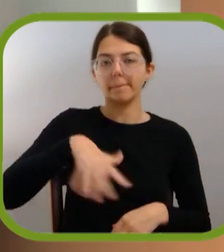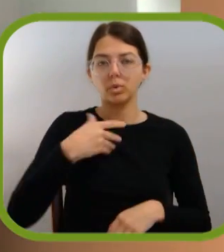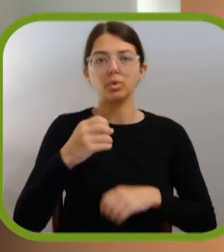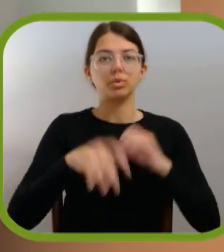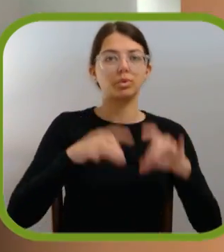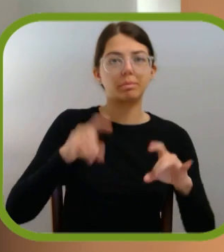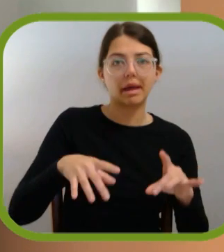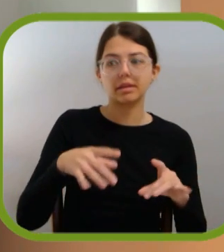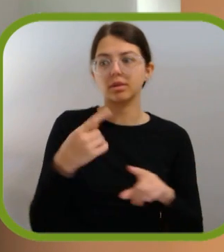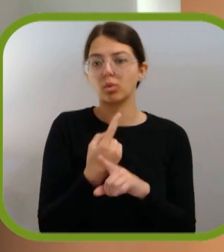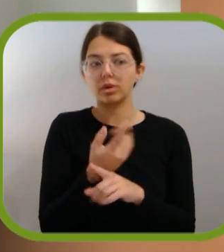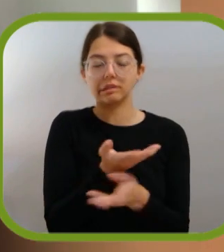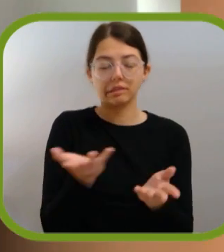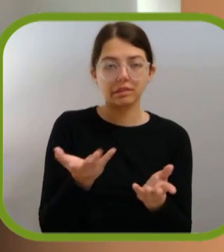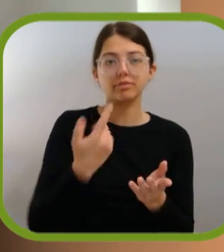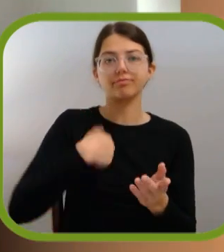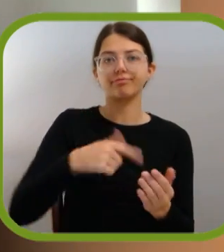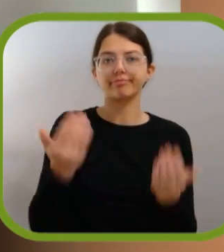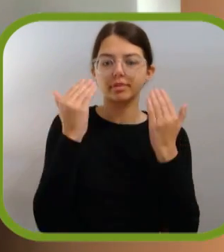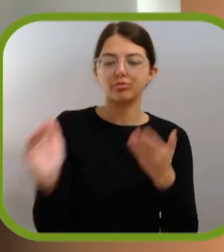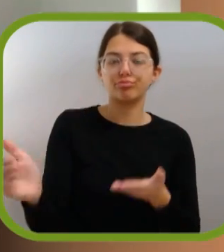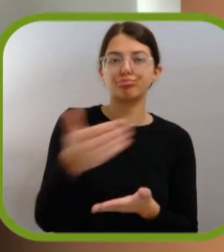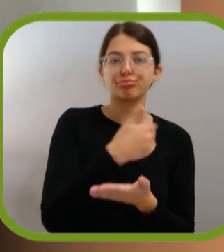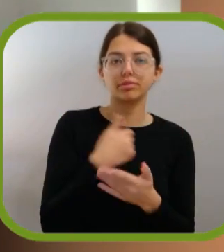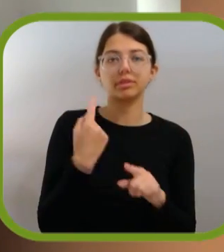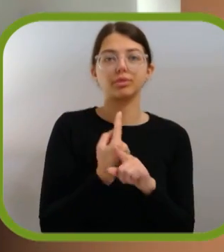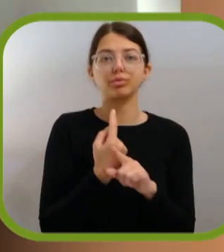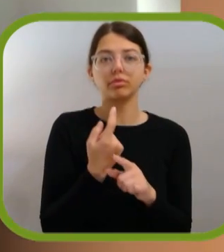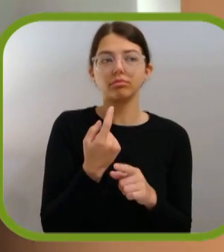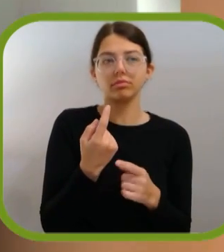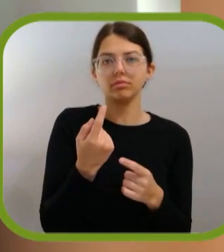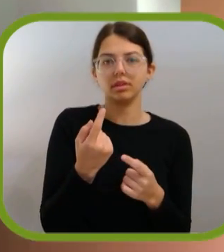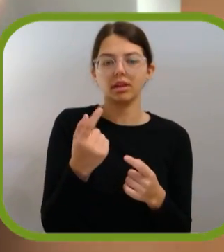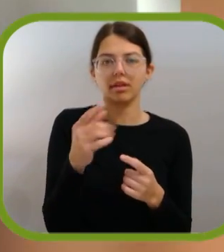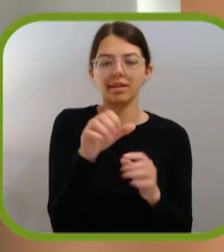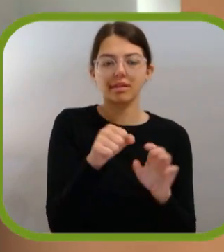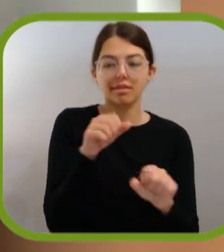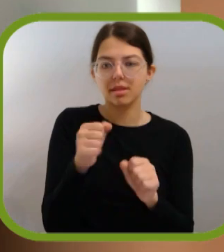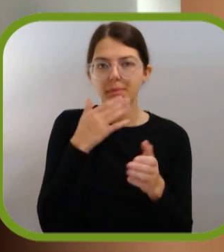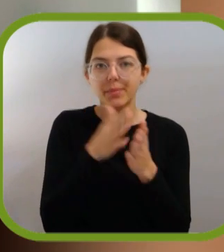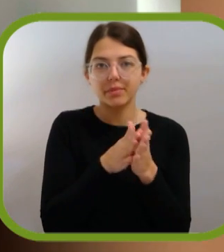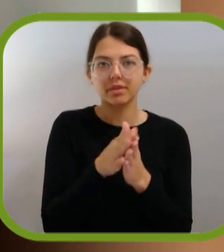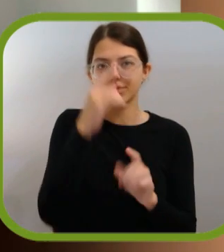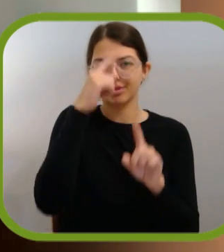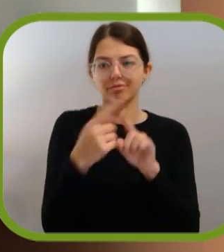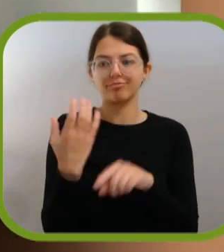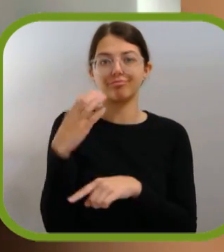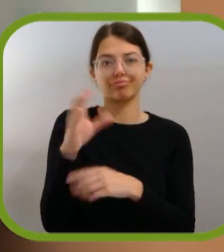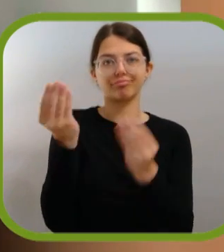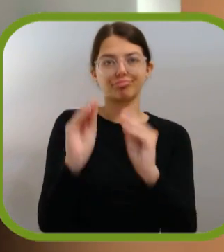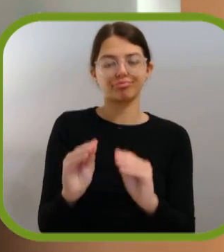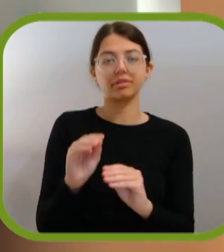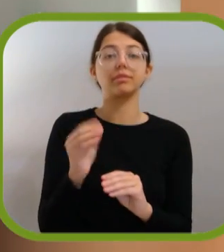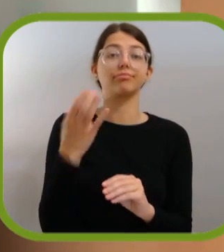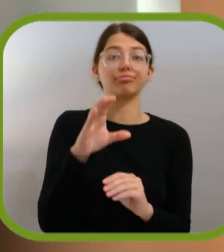que estar informados de tudo o que é que acontece no mundo nesse momento, e aproveitar as pequenas coisas, ou aquelas tendências que acabaram de aparecer, para produzir este